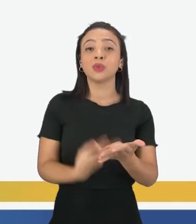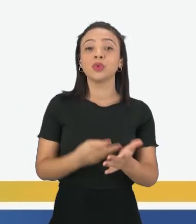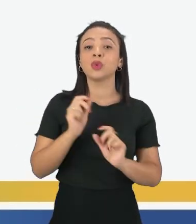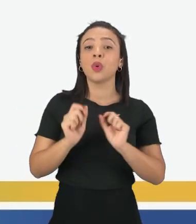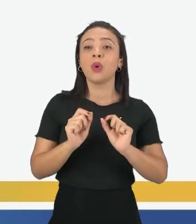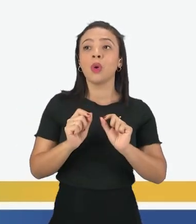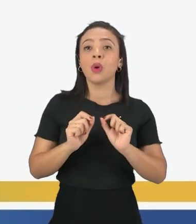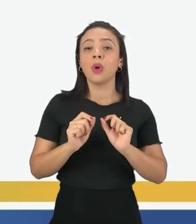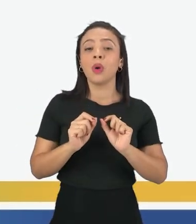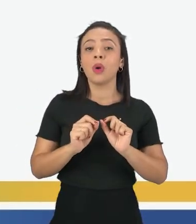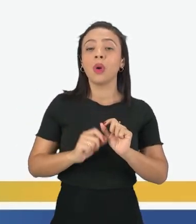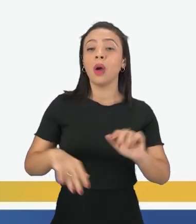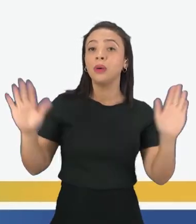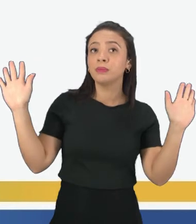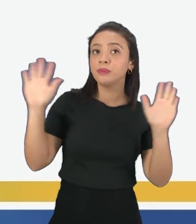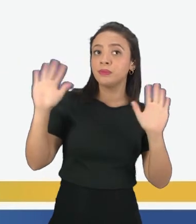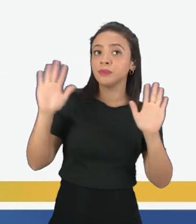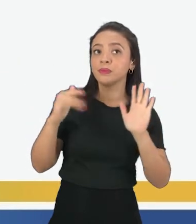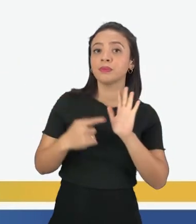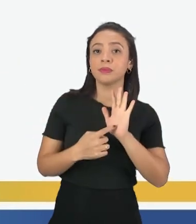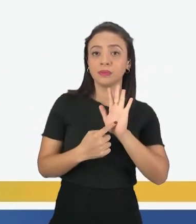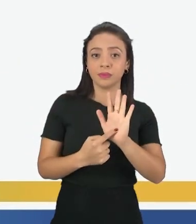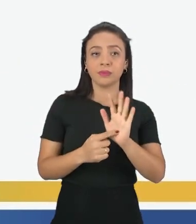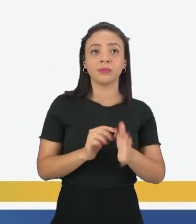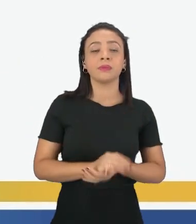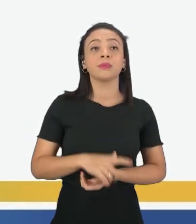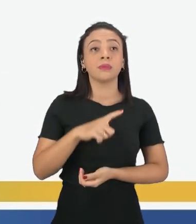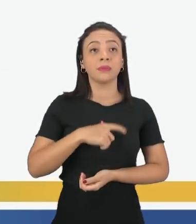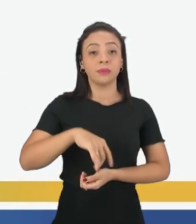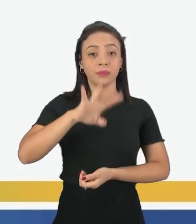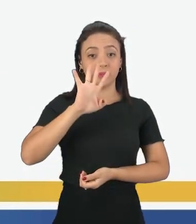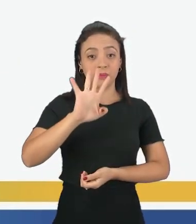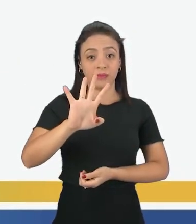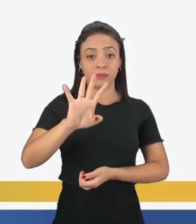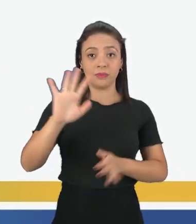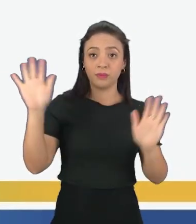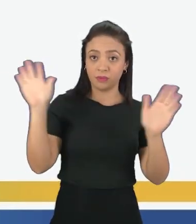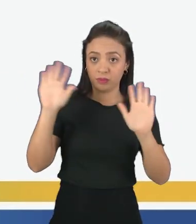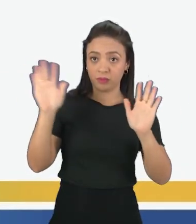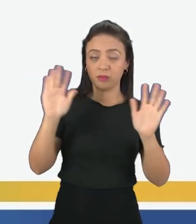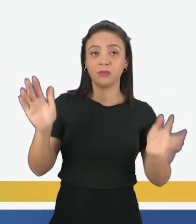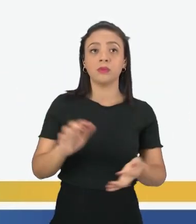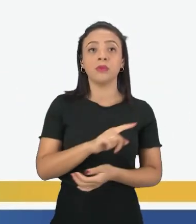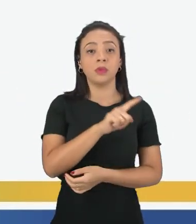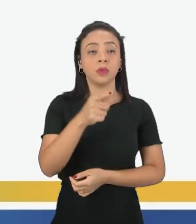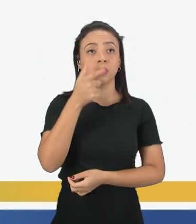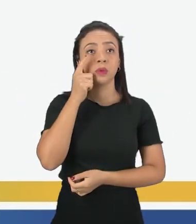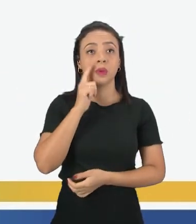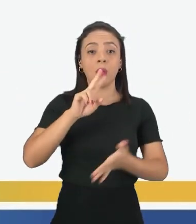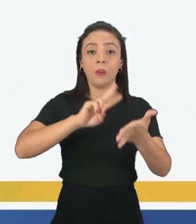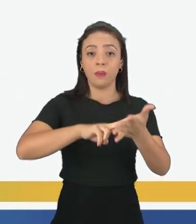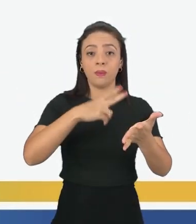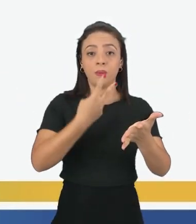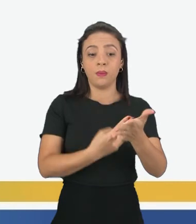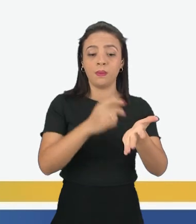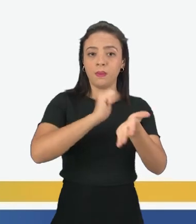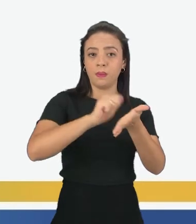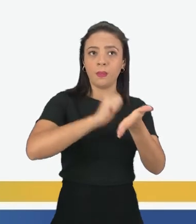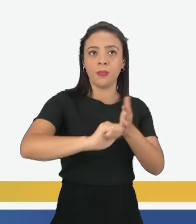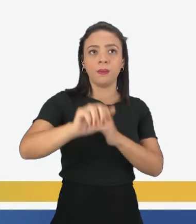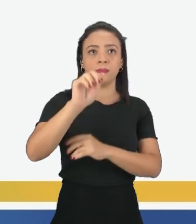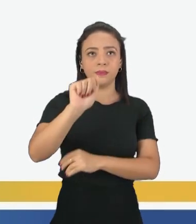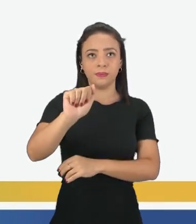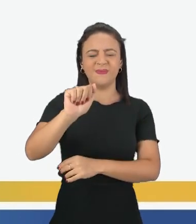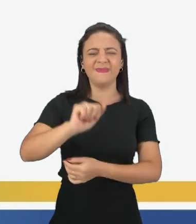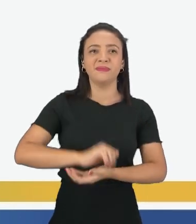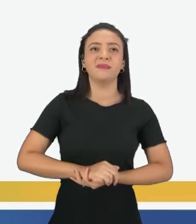despedidas, ou farewells, abaixo. Então nós temos quatro farewells pra vocês darem aí a tradução. A letra